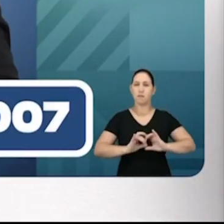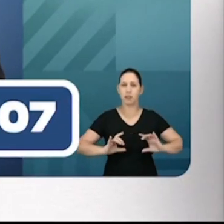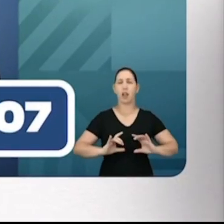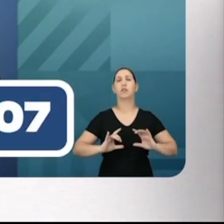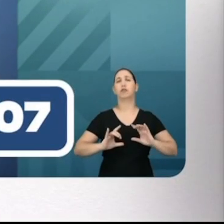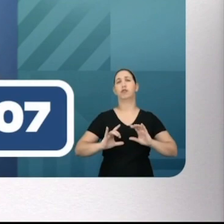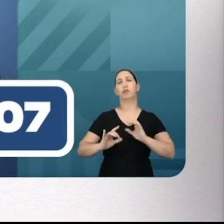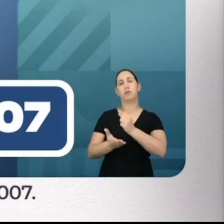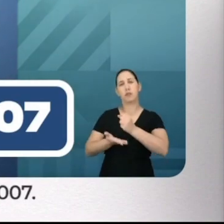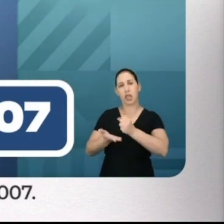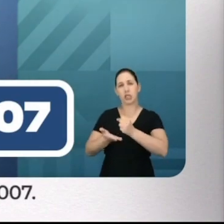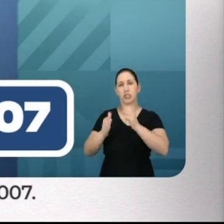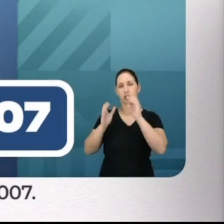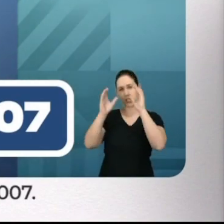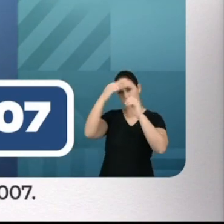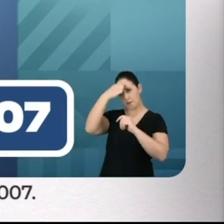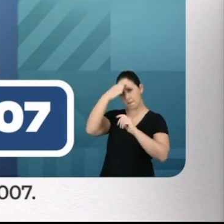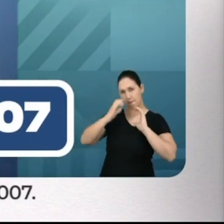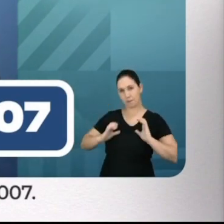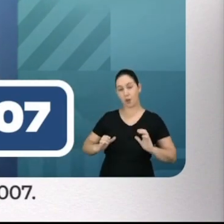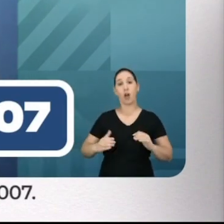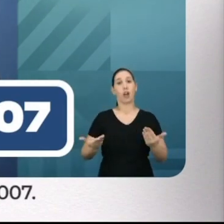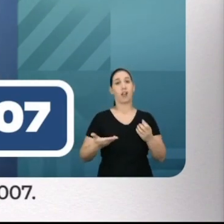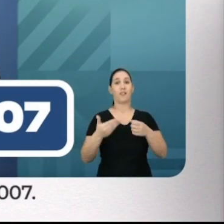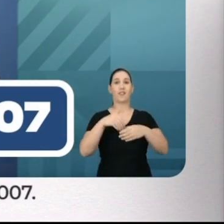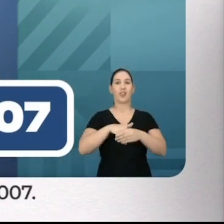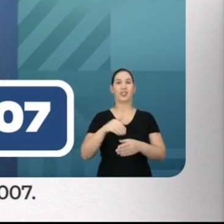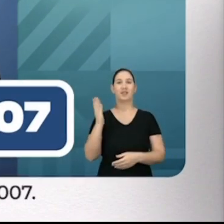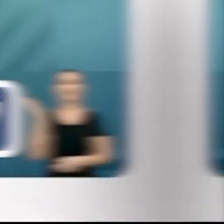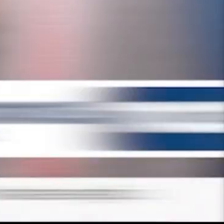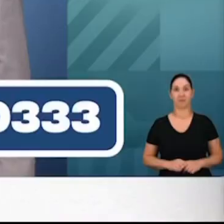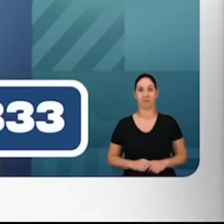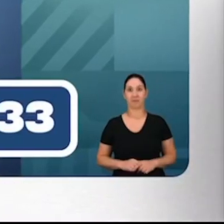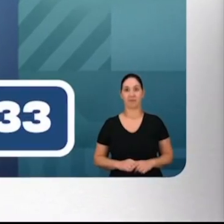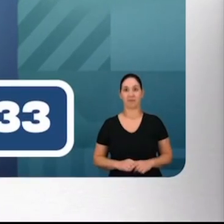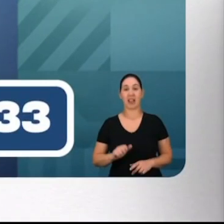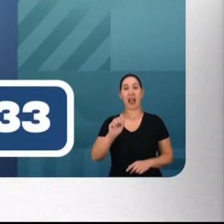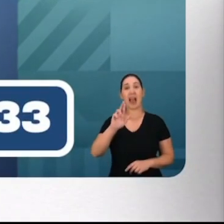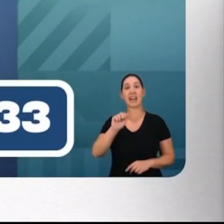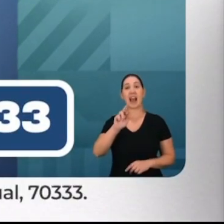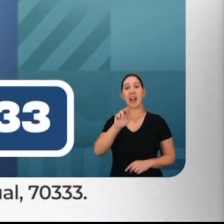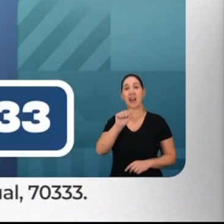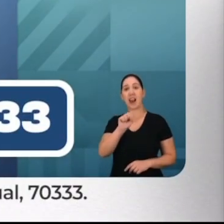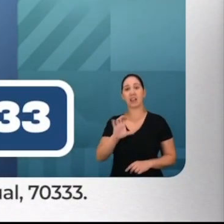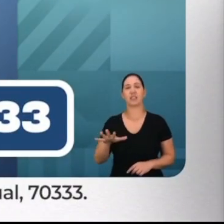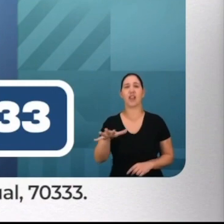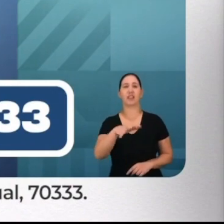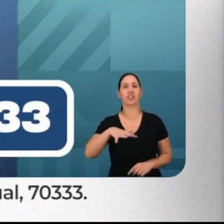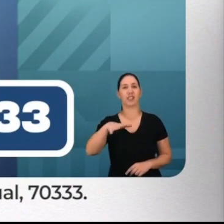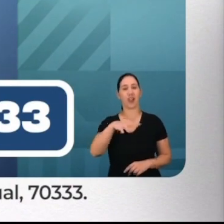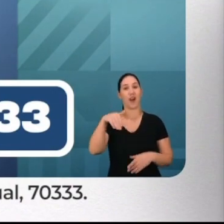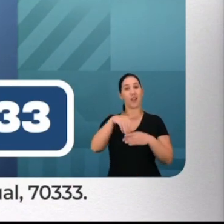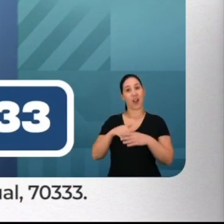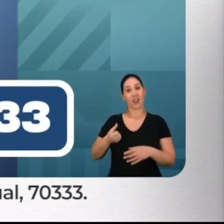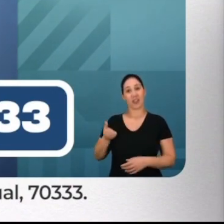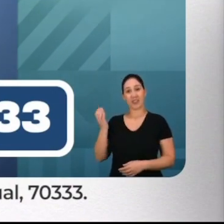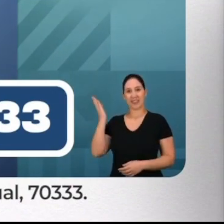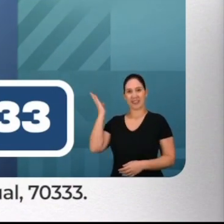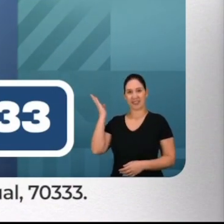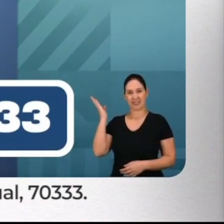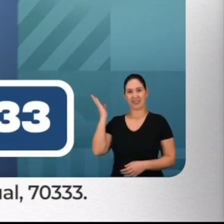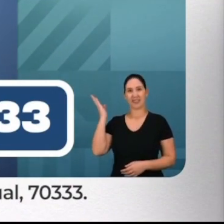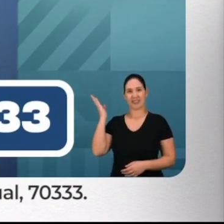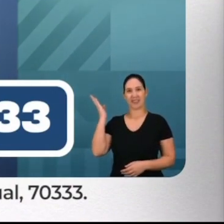Pela verdade e princípios, deputado estadual Leandro Canaã, 7007. Por Araras e região, vote Bonezinho Corroquel. Deputado